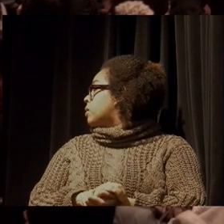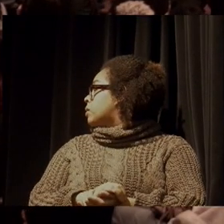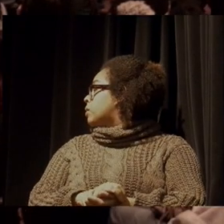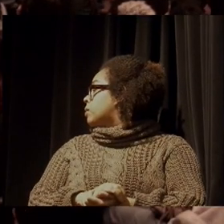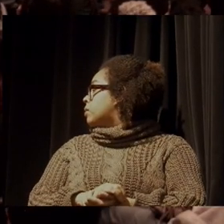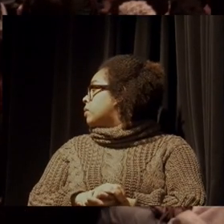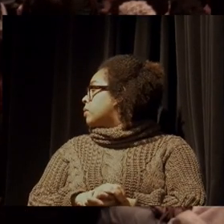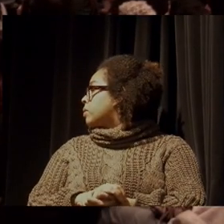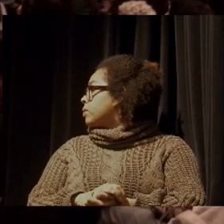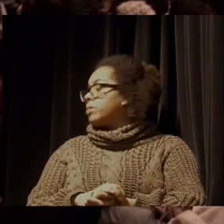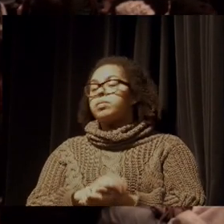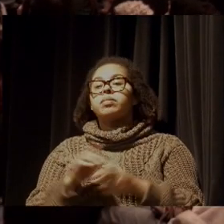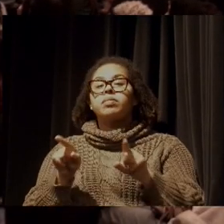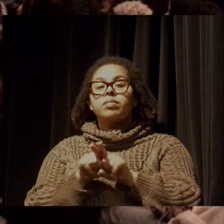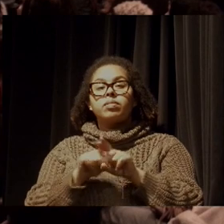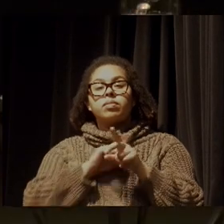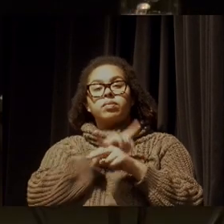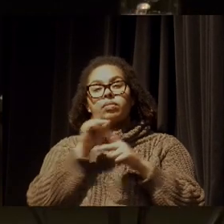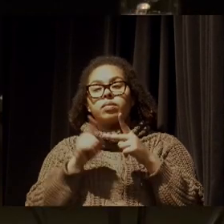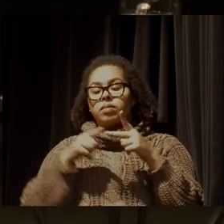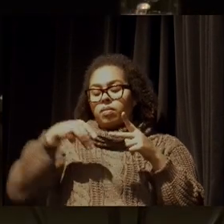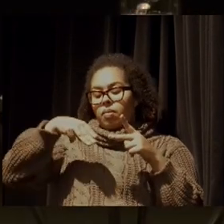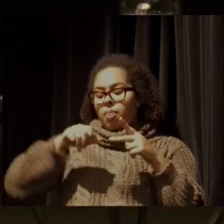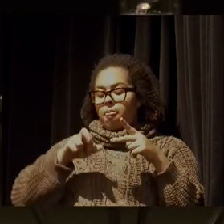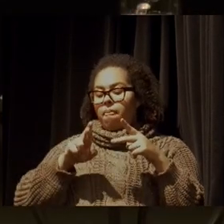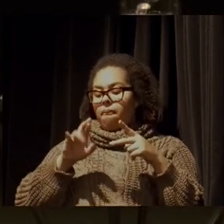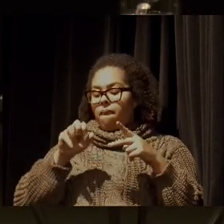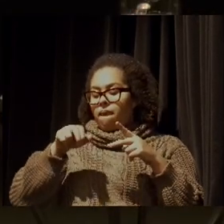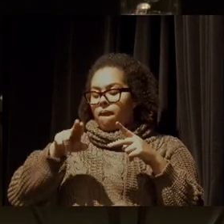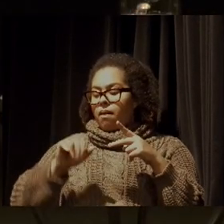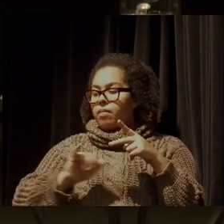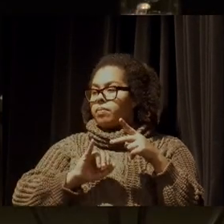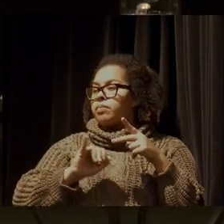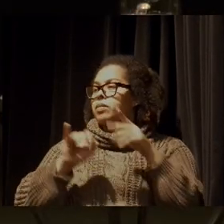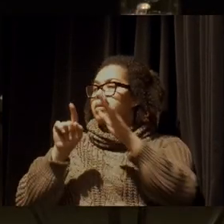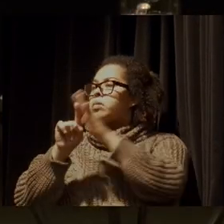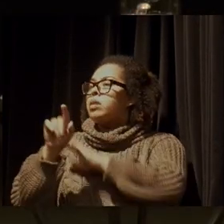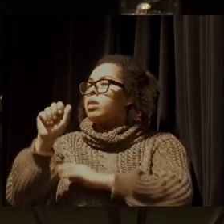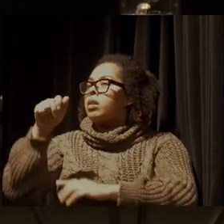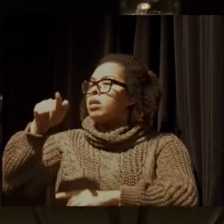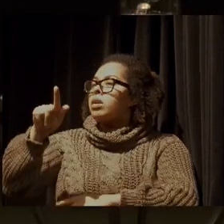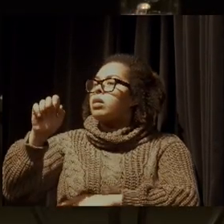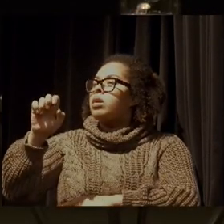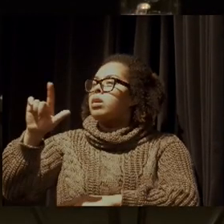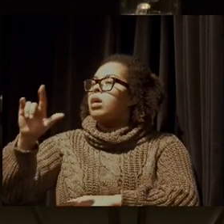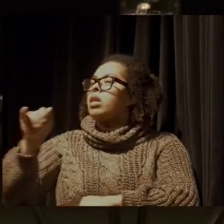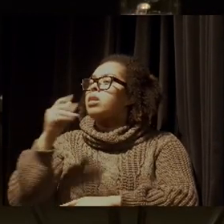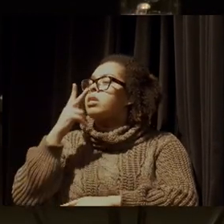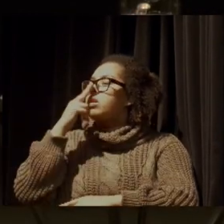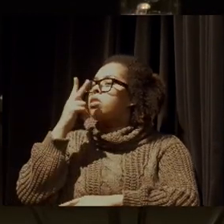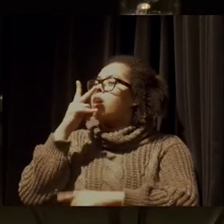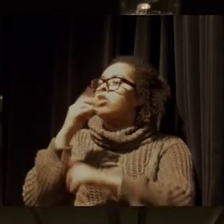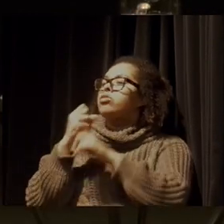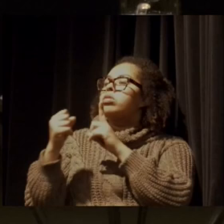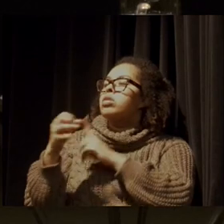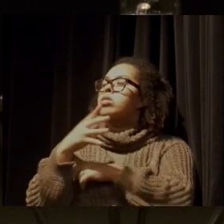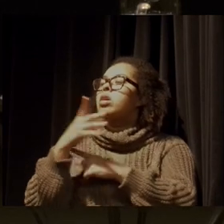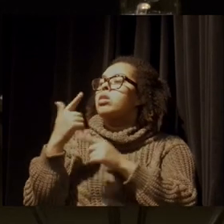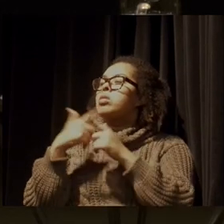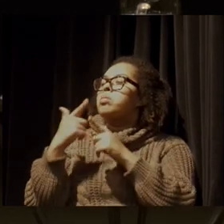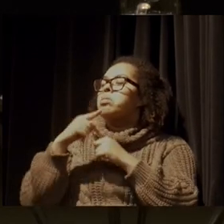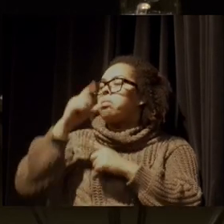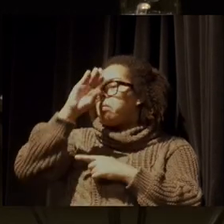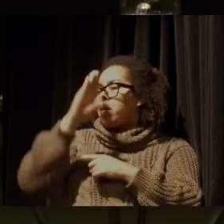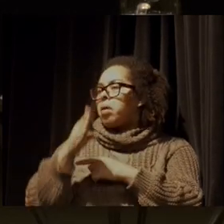Pergunta Mariana de Souza, para a Ângela especificamente, você não acha que o problema da sociedade não buscar mudanças em